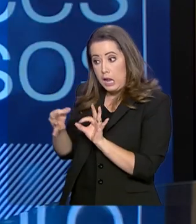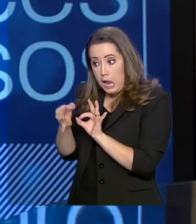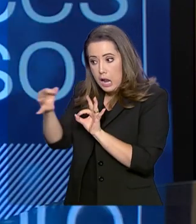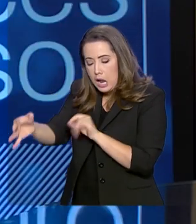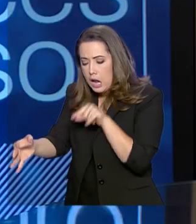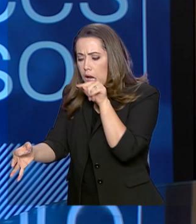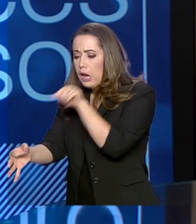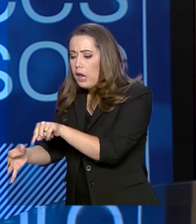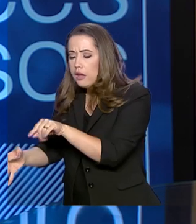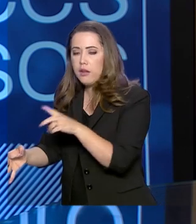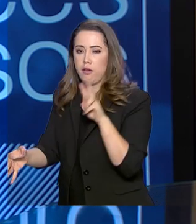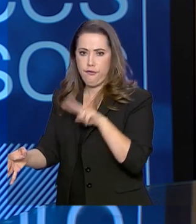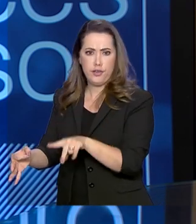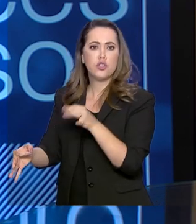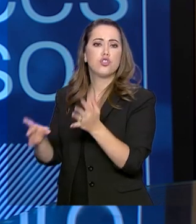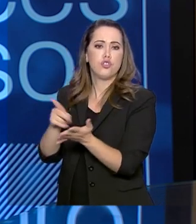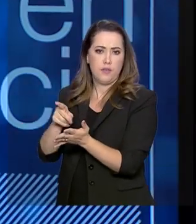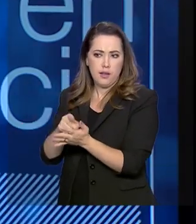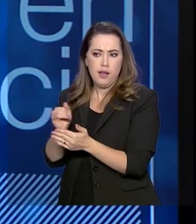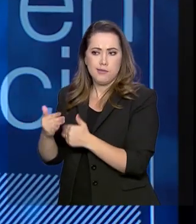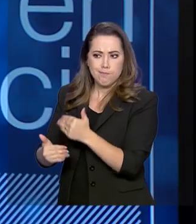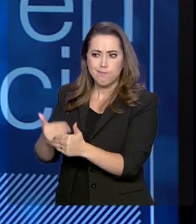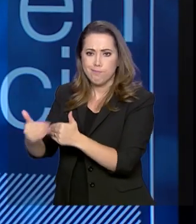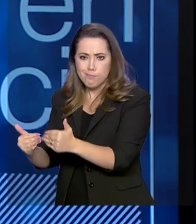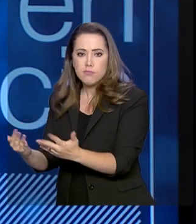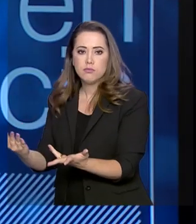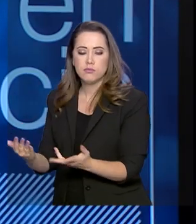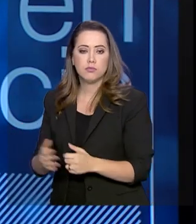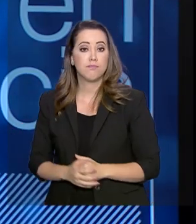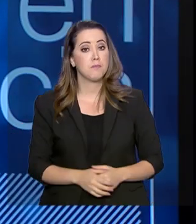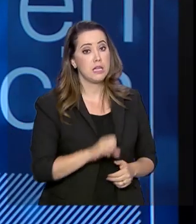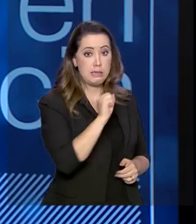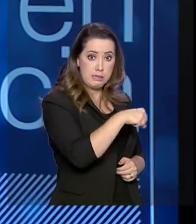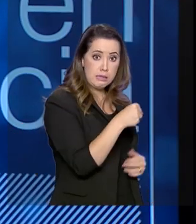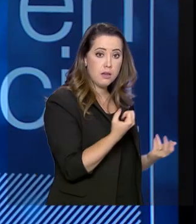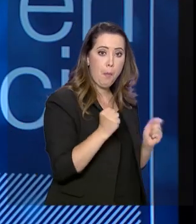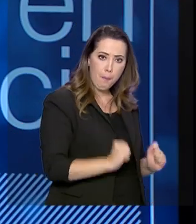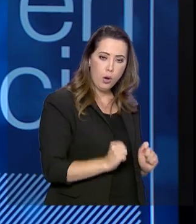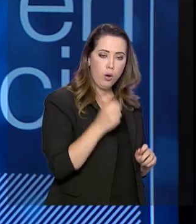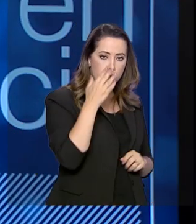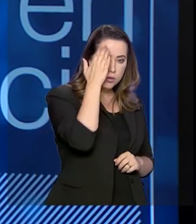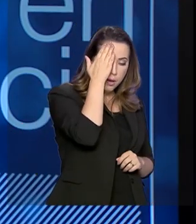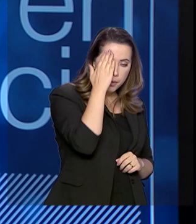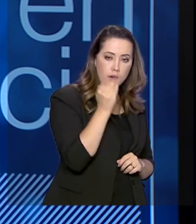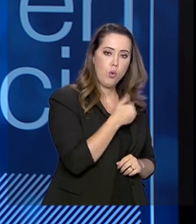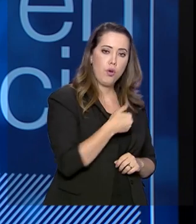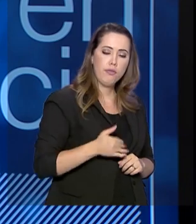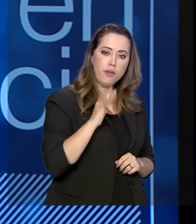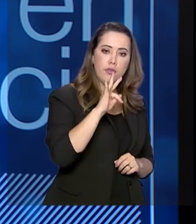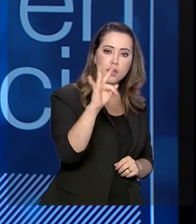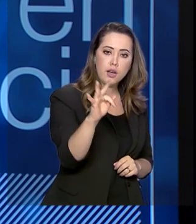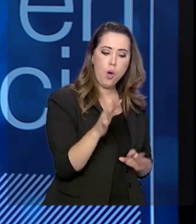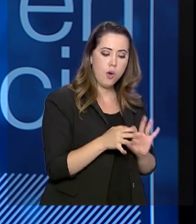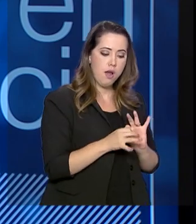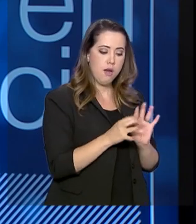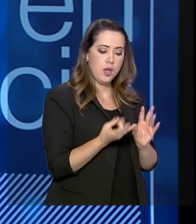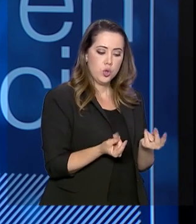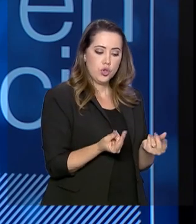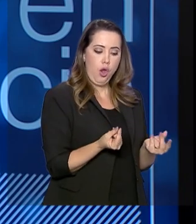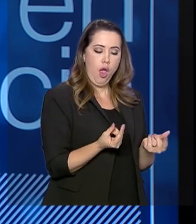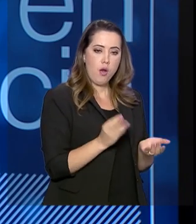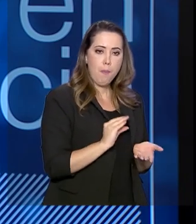como as coisas acontecem na prática. Exatamente. E ele vai ter essa rastreabilidade, ele vai saber, olha, o governo federal liberou